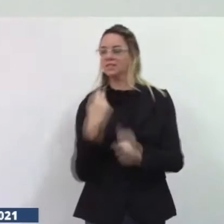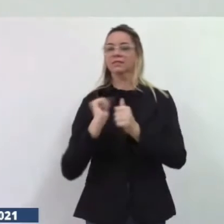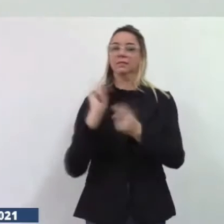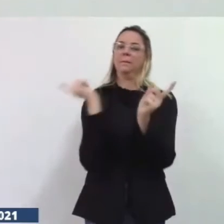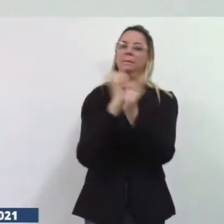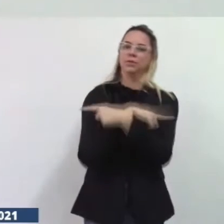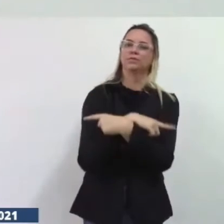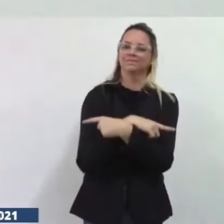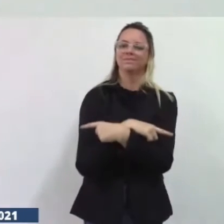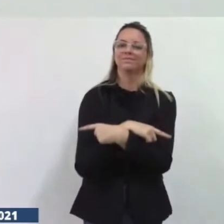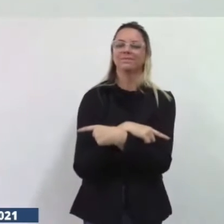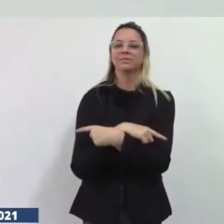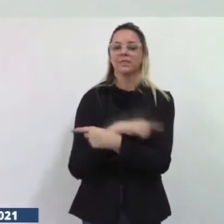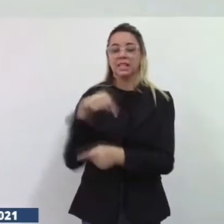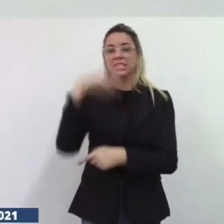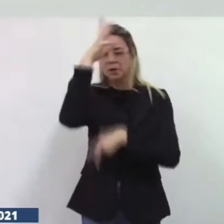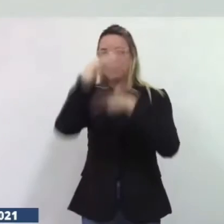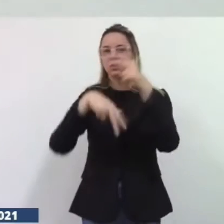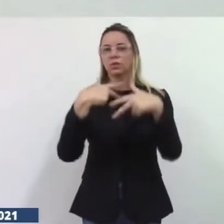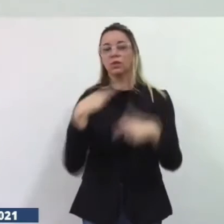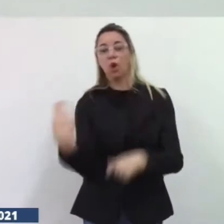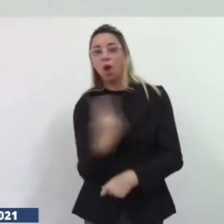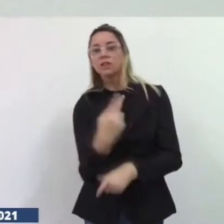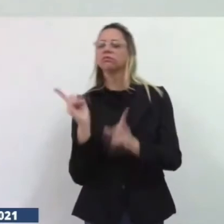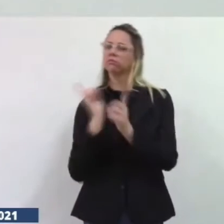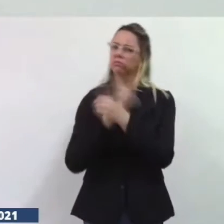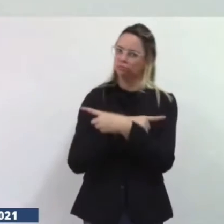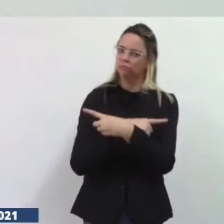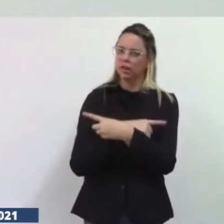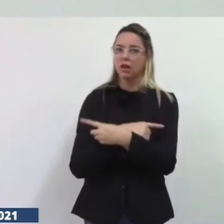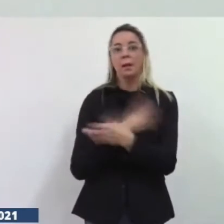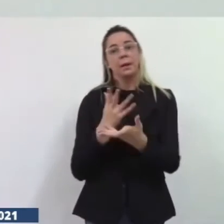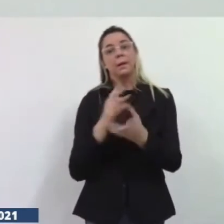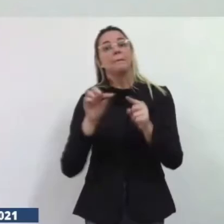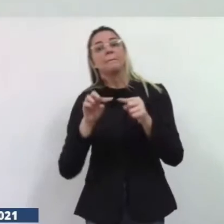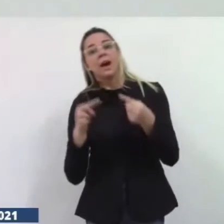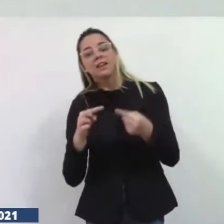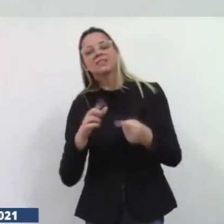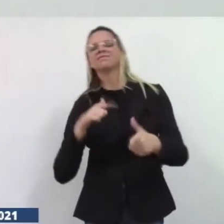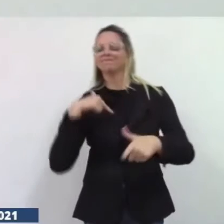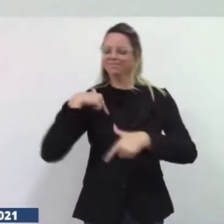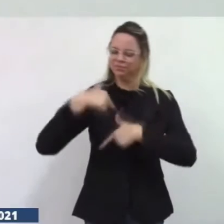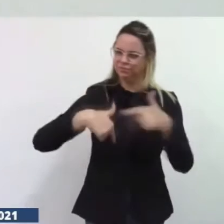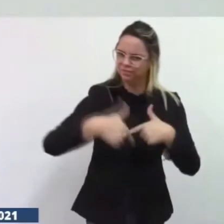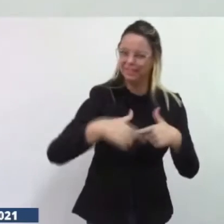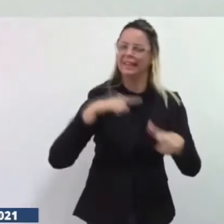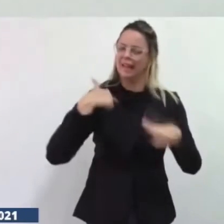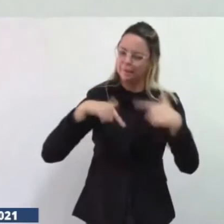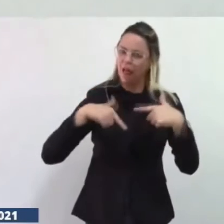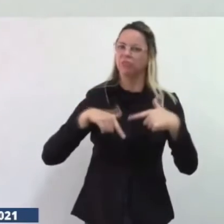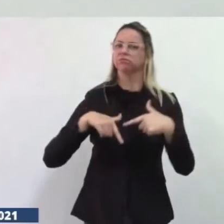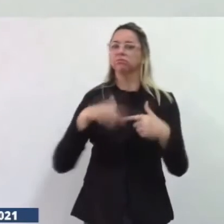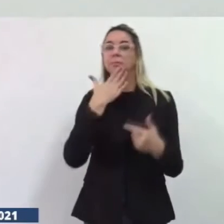São Betuna porque nós somos oposição mas trabalhamos para a melhoria do nosso município